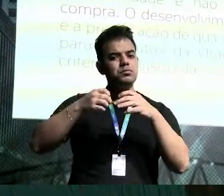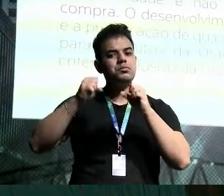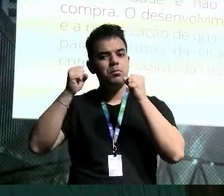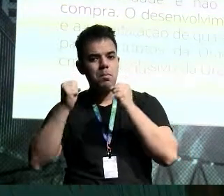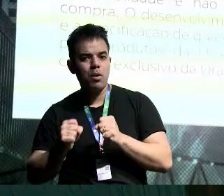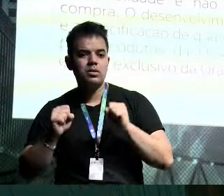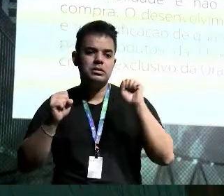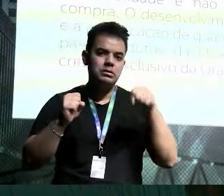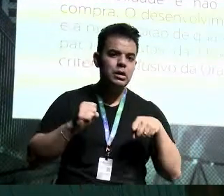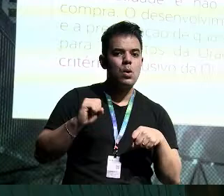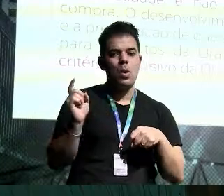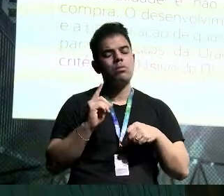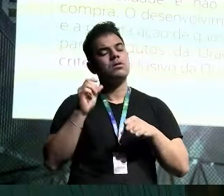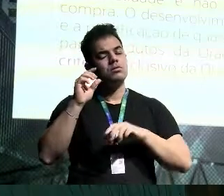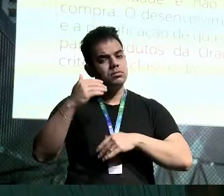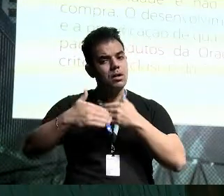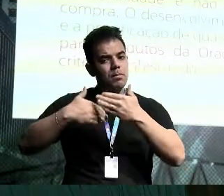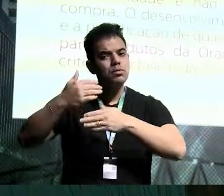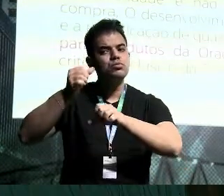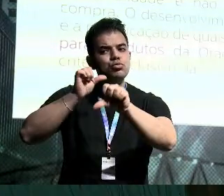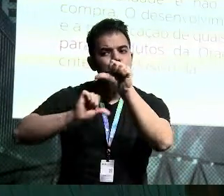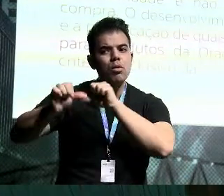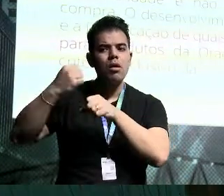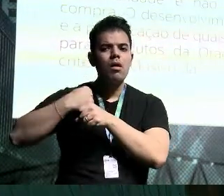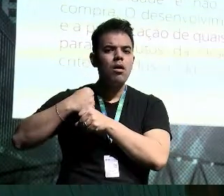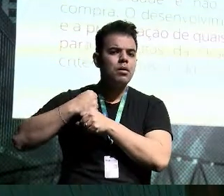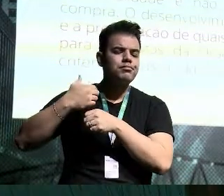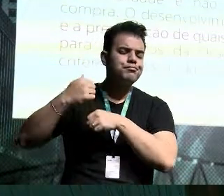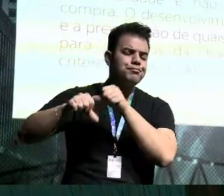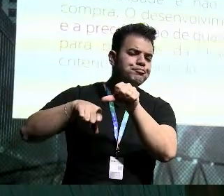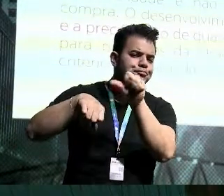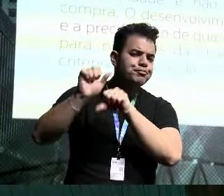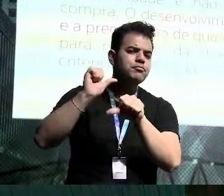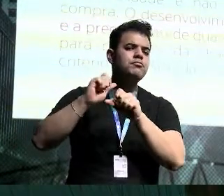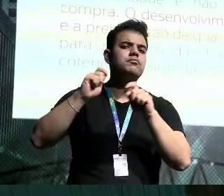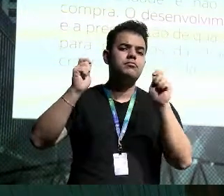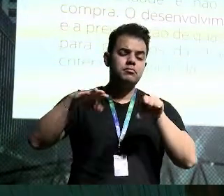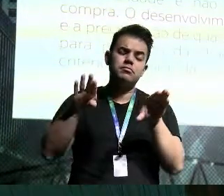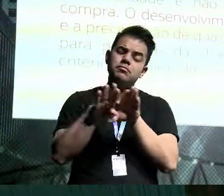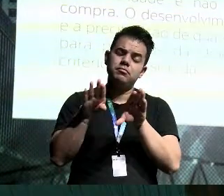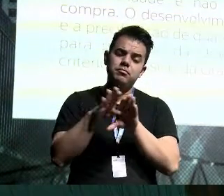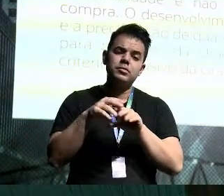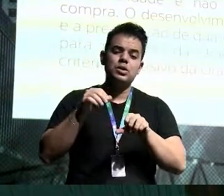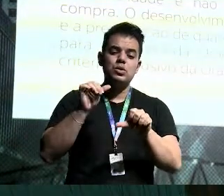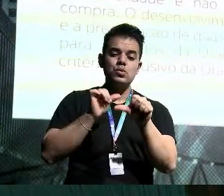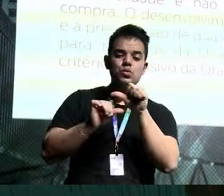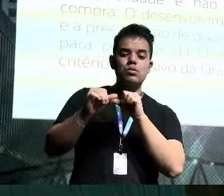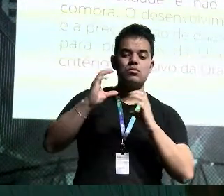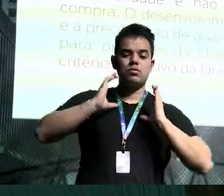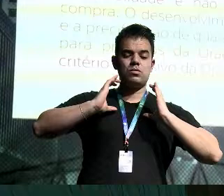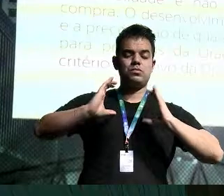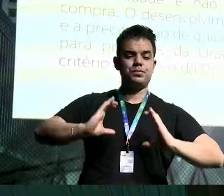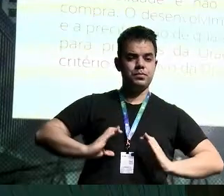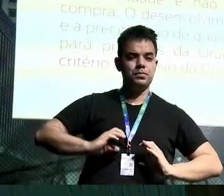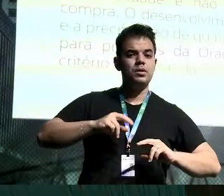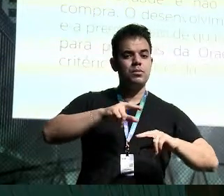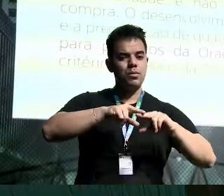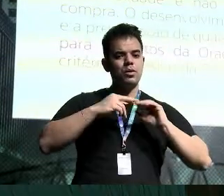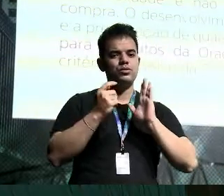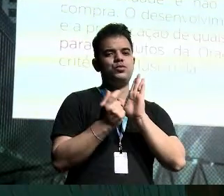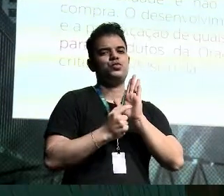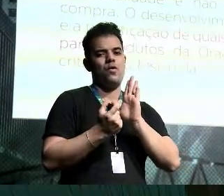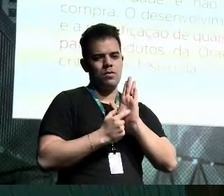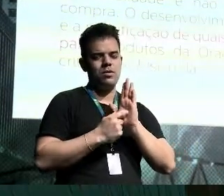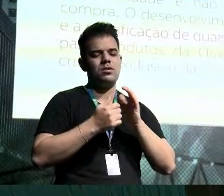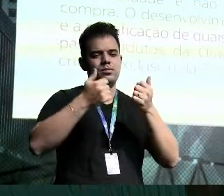sofrer alguma alteração com o tempo, pode sofrer uma questão de mudança de comportamento, porque é software. Então